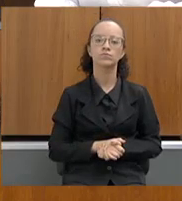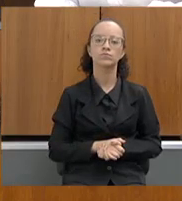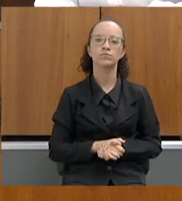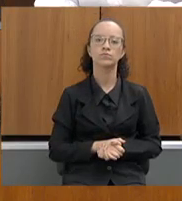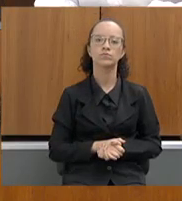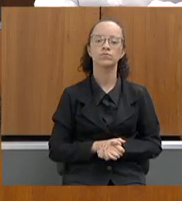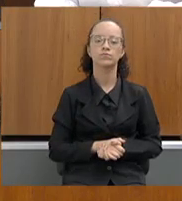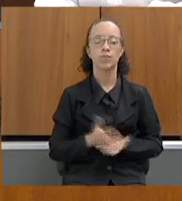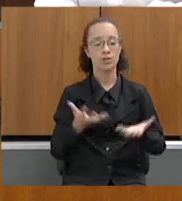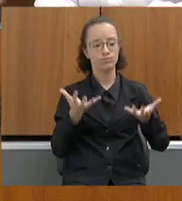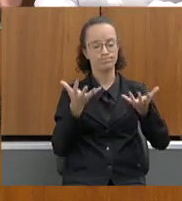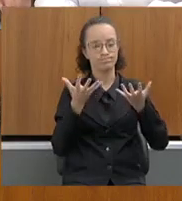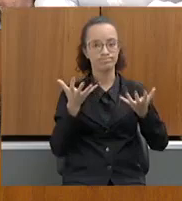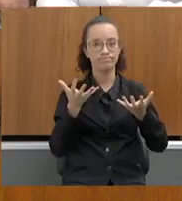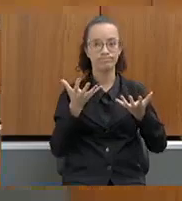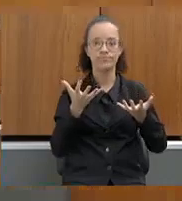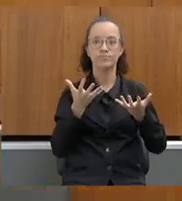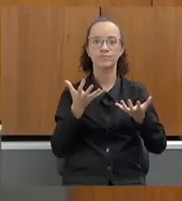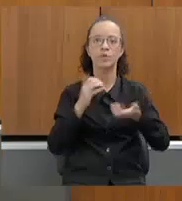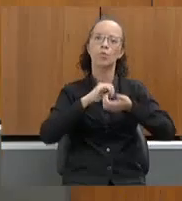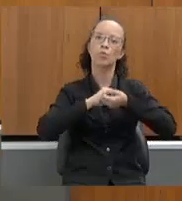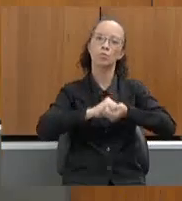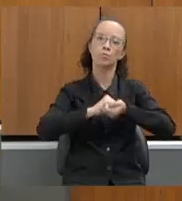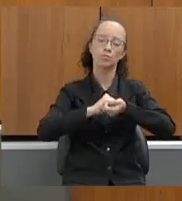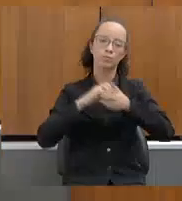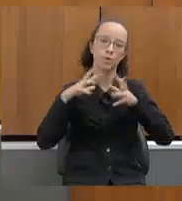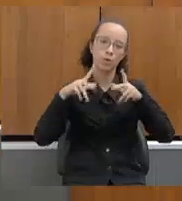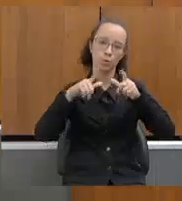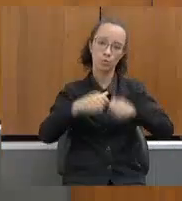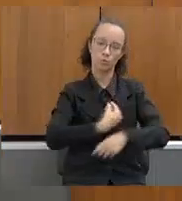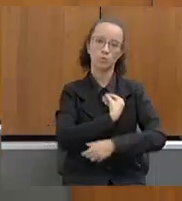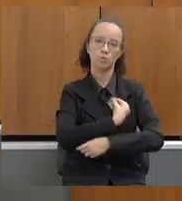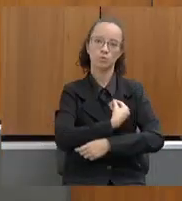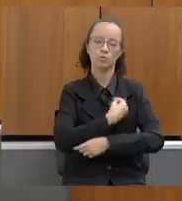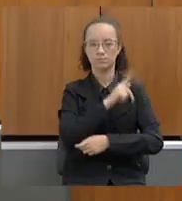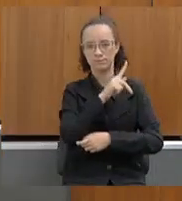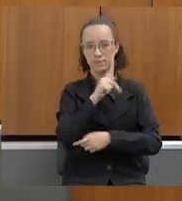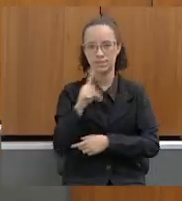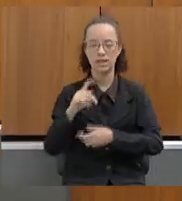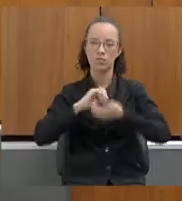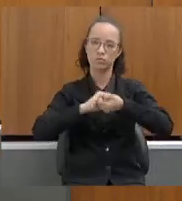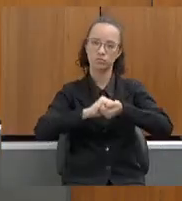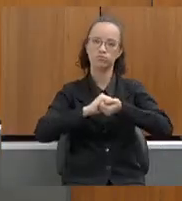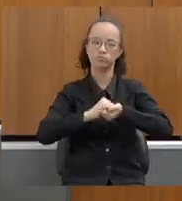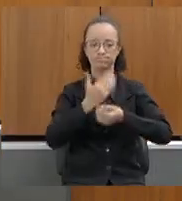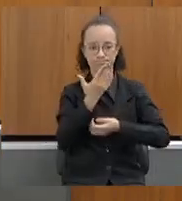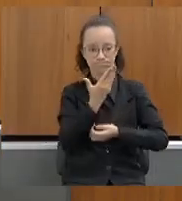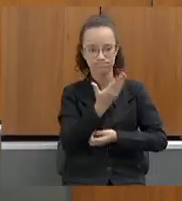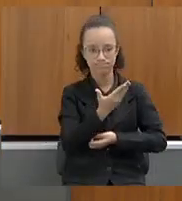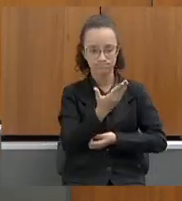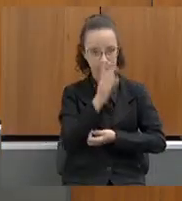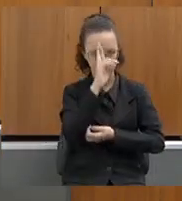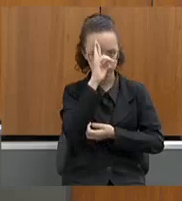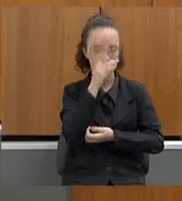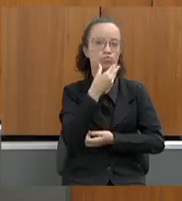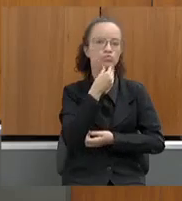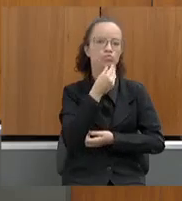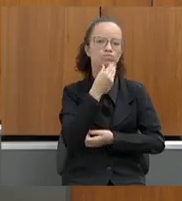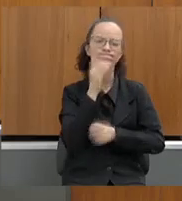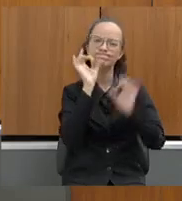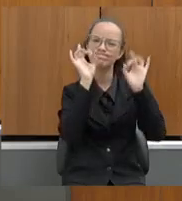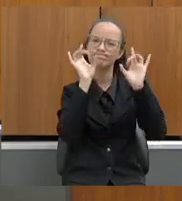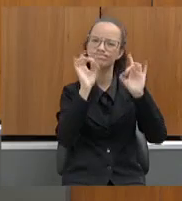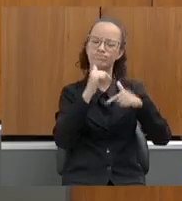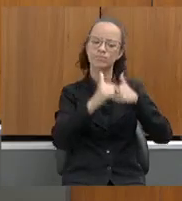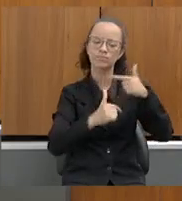Eu quero cumprimentar a todos os presentes. Presidente, cumprimentá-lo pelo sempre brilhante condução dos